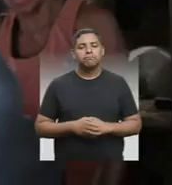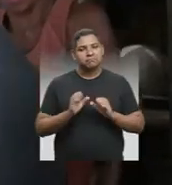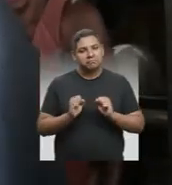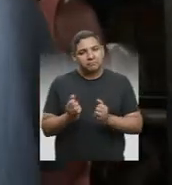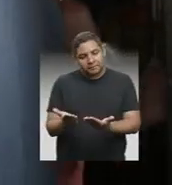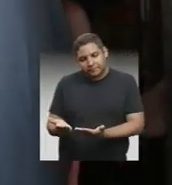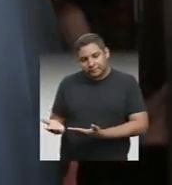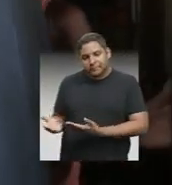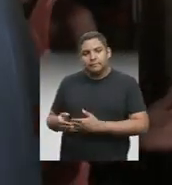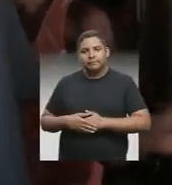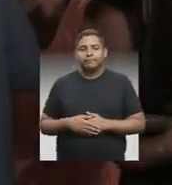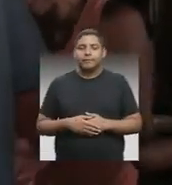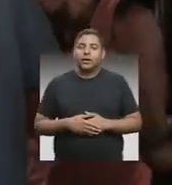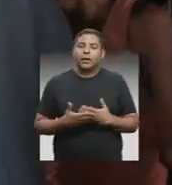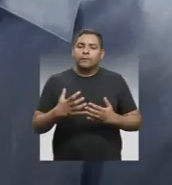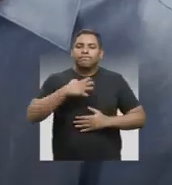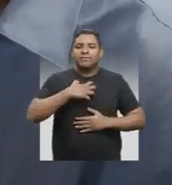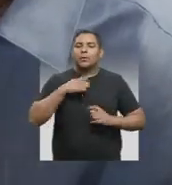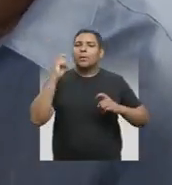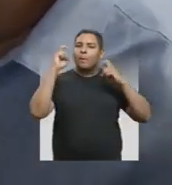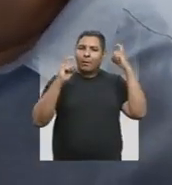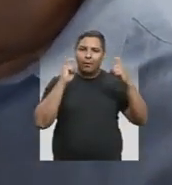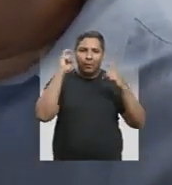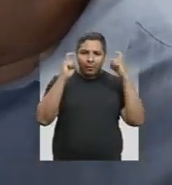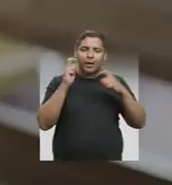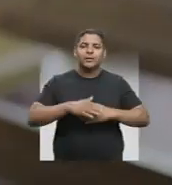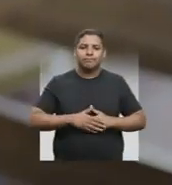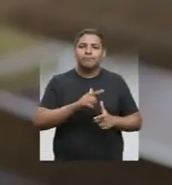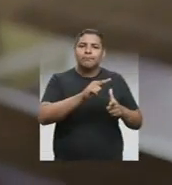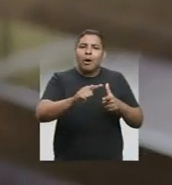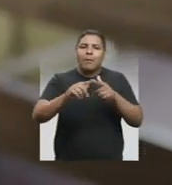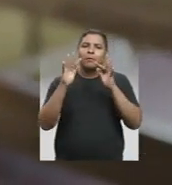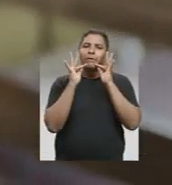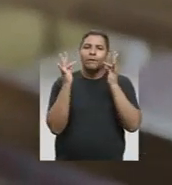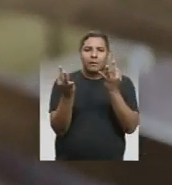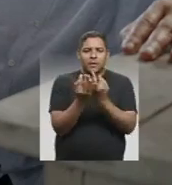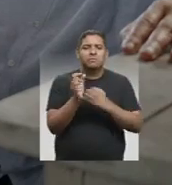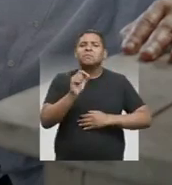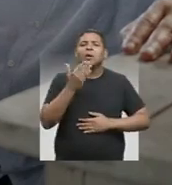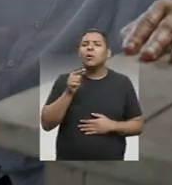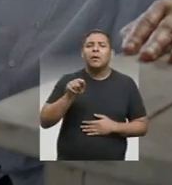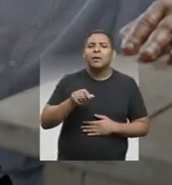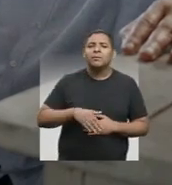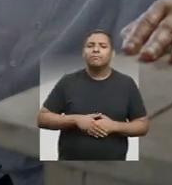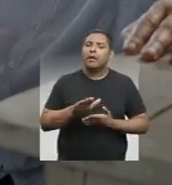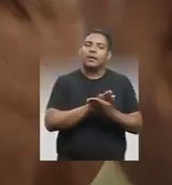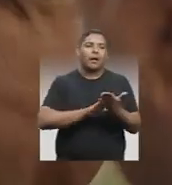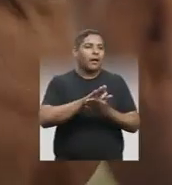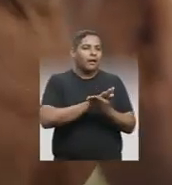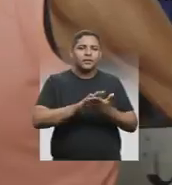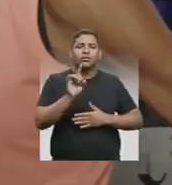Pode entrar. Olha, eu estou muito preocupado com a situação das famílias. O que é que vocês têm para comer?